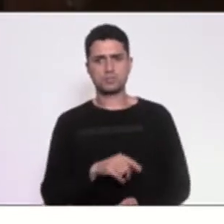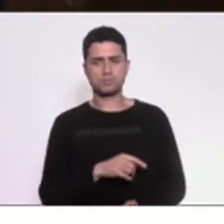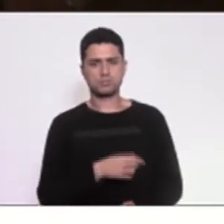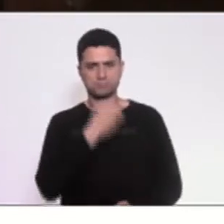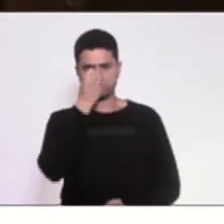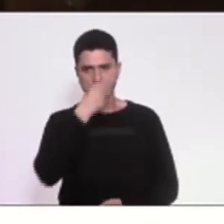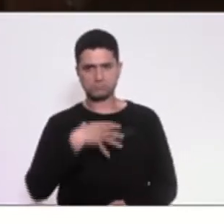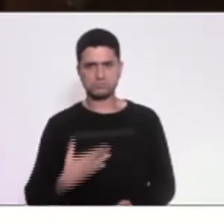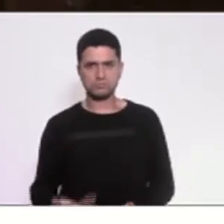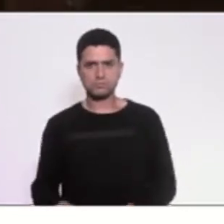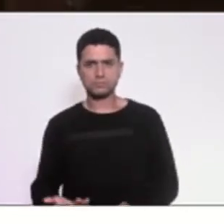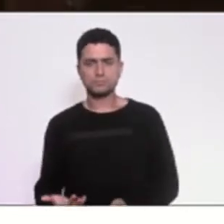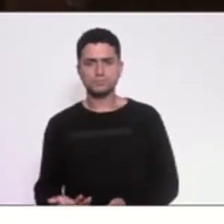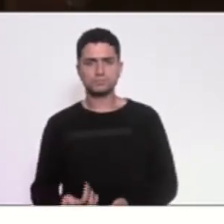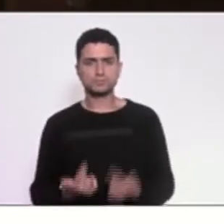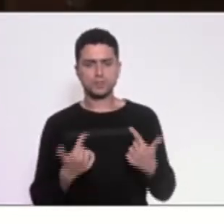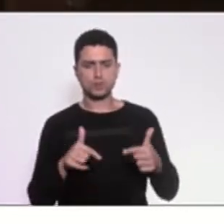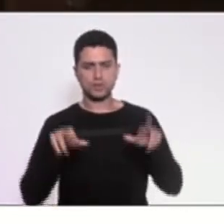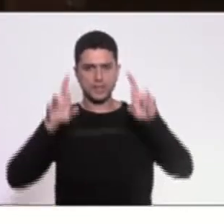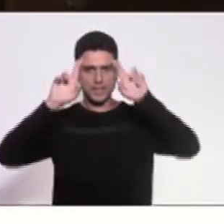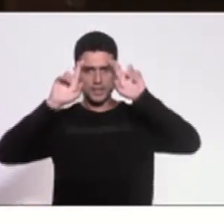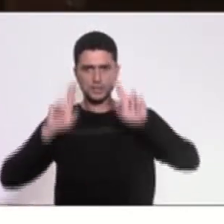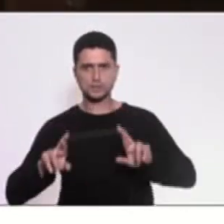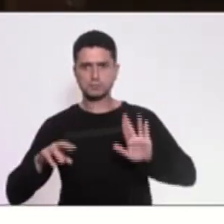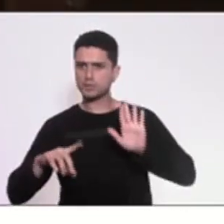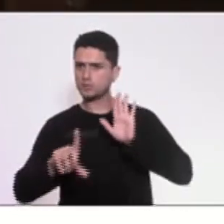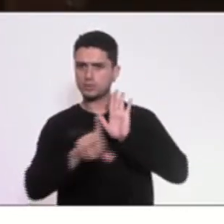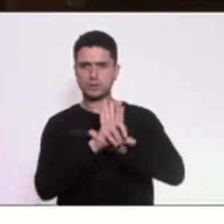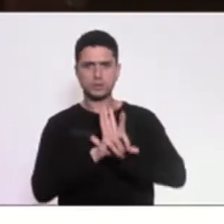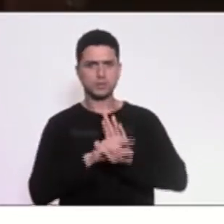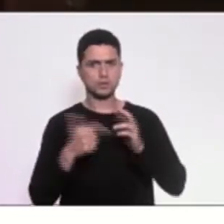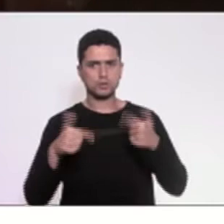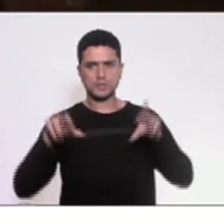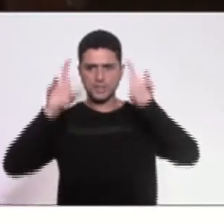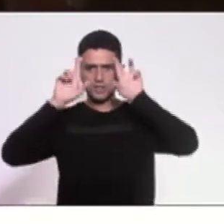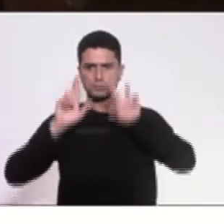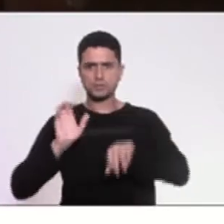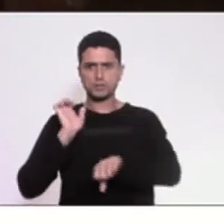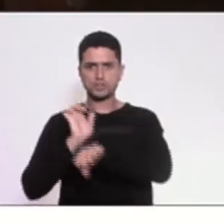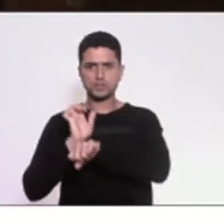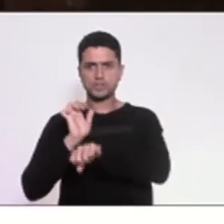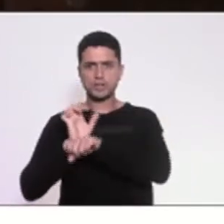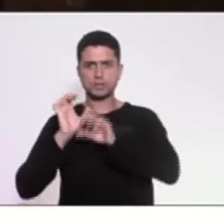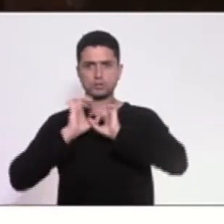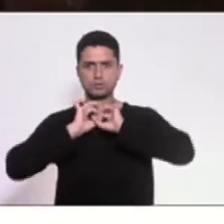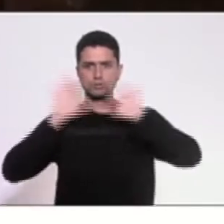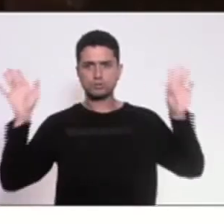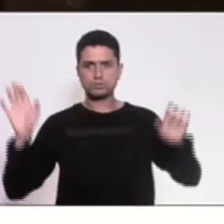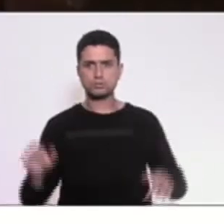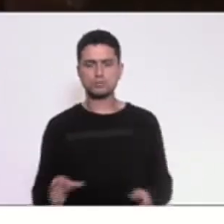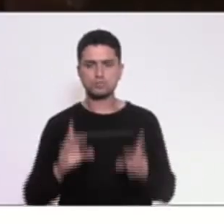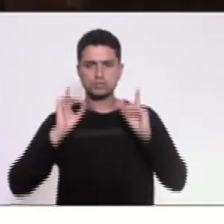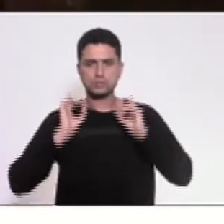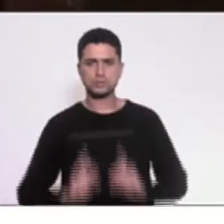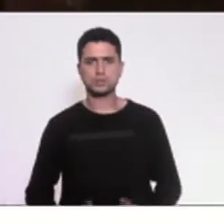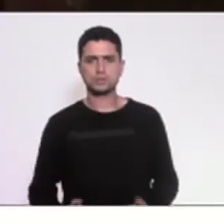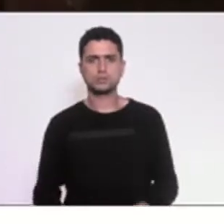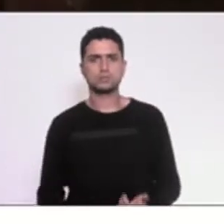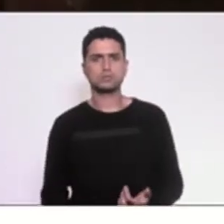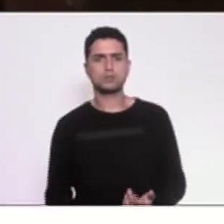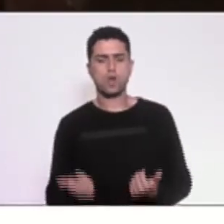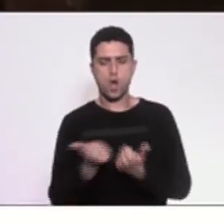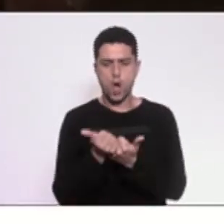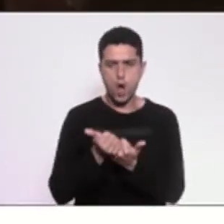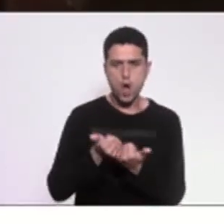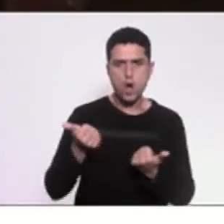não tenha nenhuma preocupação, nenhum respeito pela lei, pelo Estado de Direito, por órgãos colegiados, isso não me causa surpresa. O